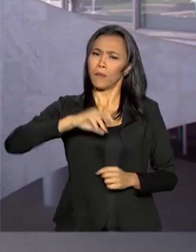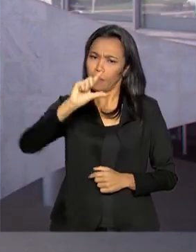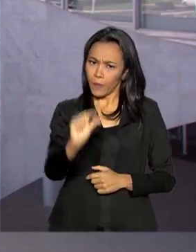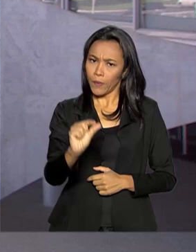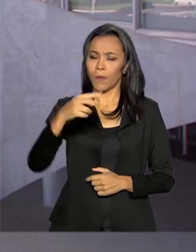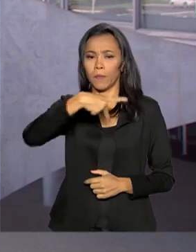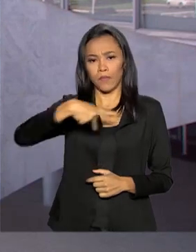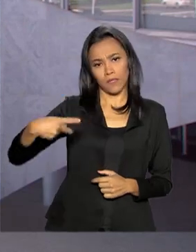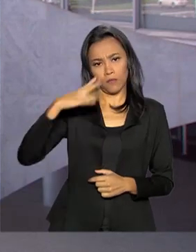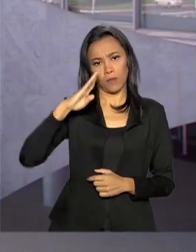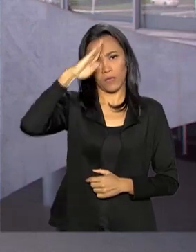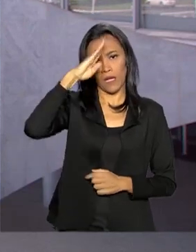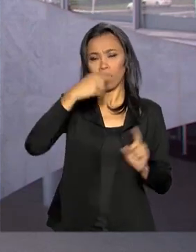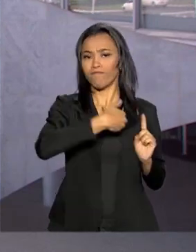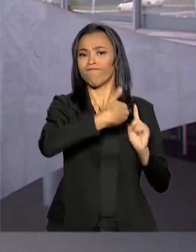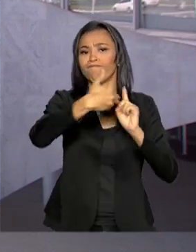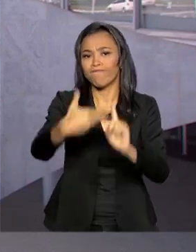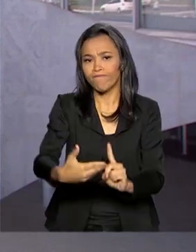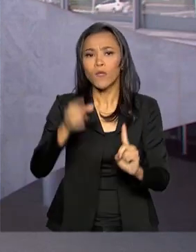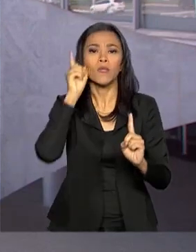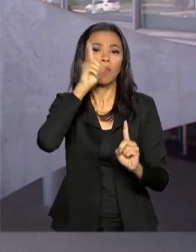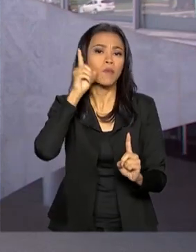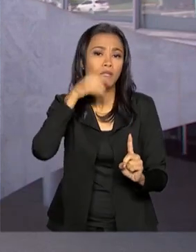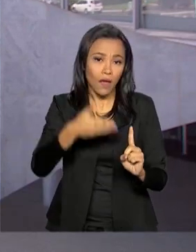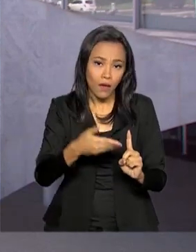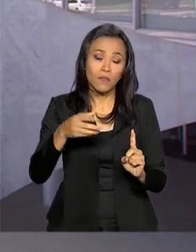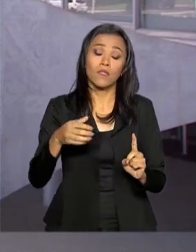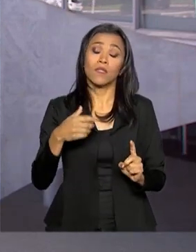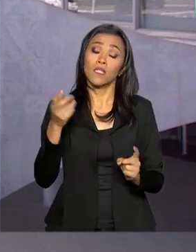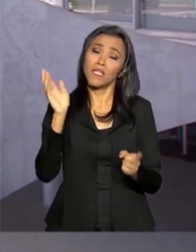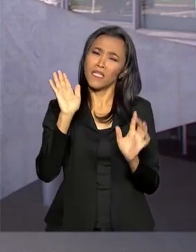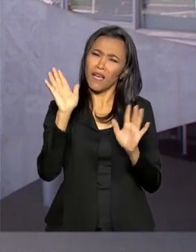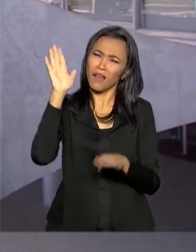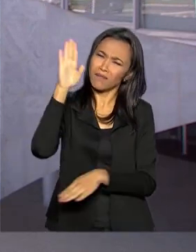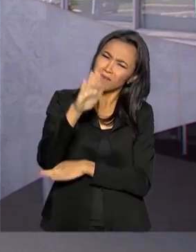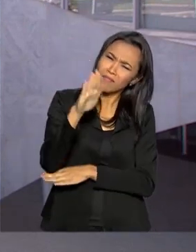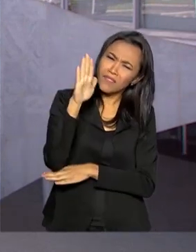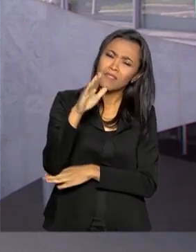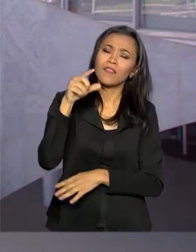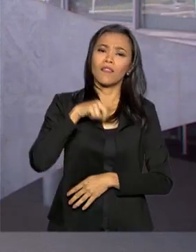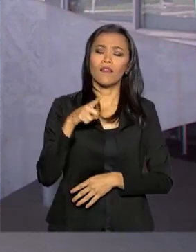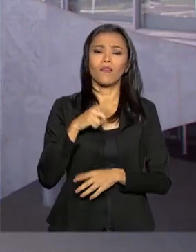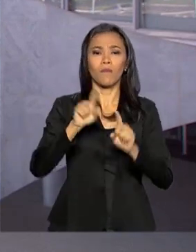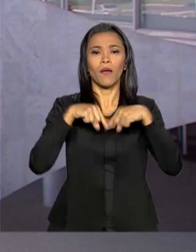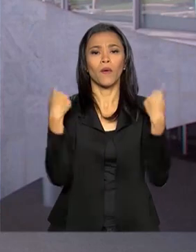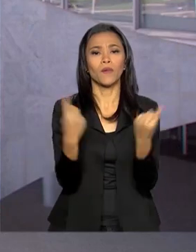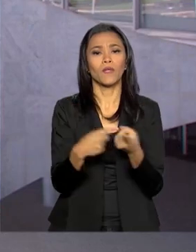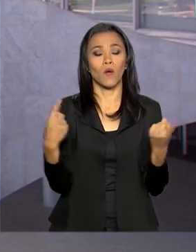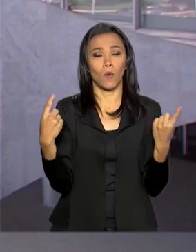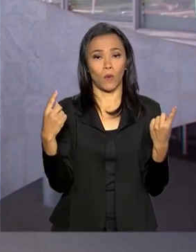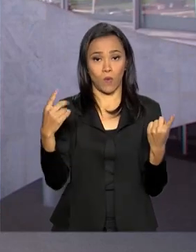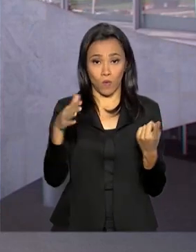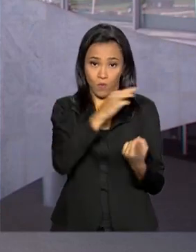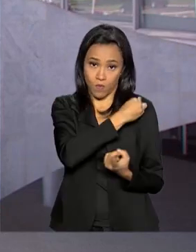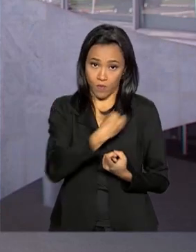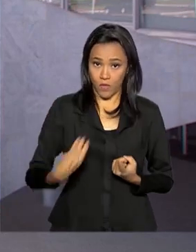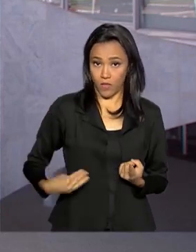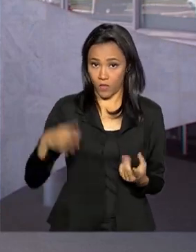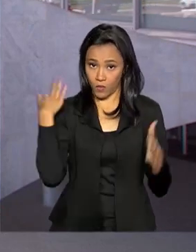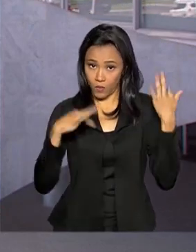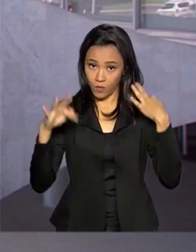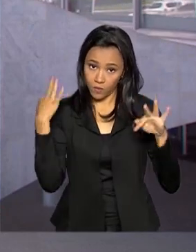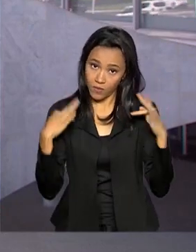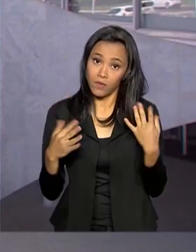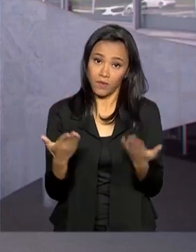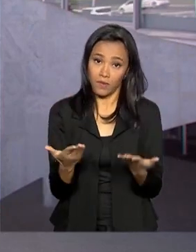Bolsonaro recebe o deputado Nereu Crispim. E no fim da manhã, ele tem uma reunião com o ministro do Turismo, Marcelo Álvaro